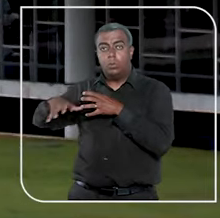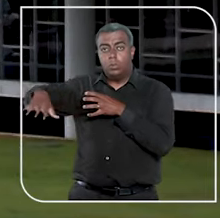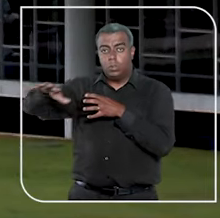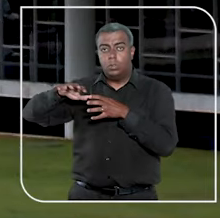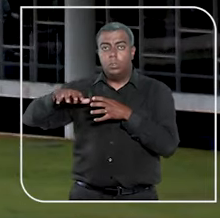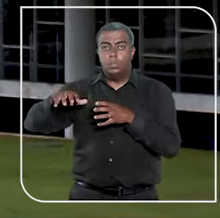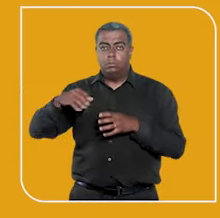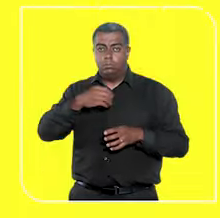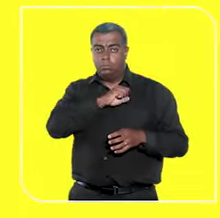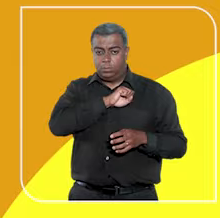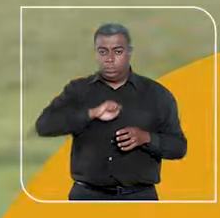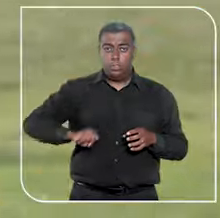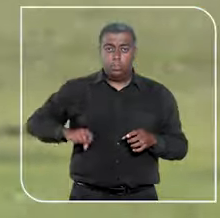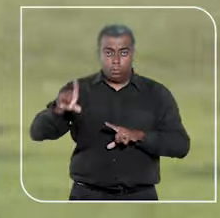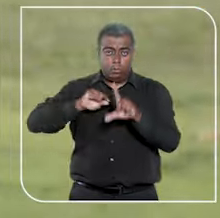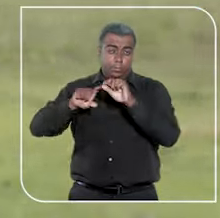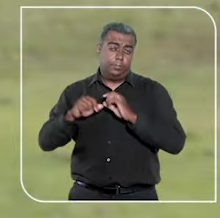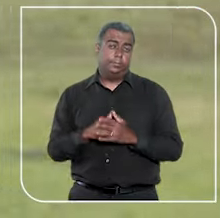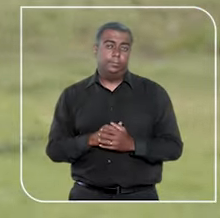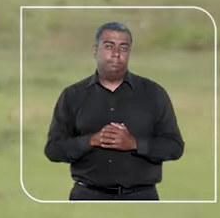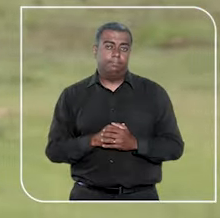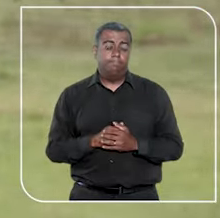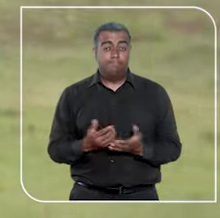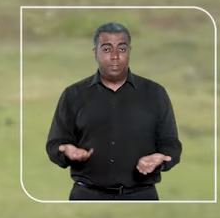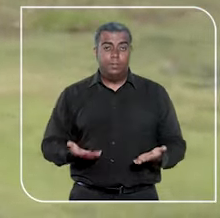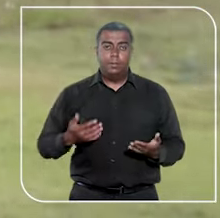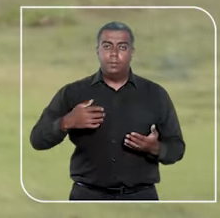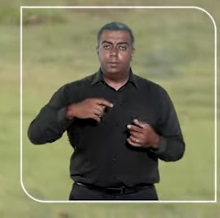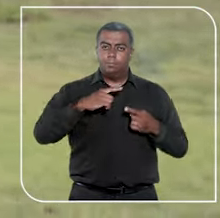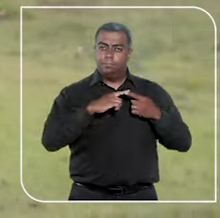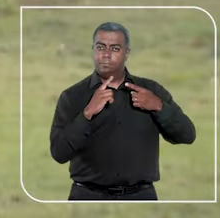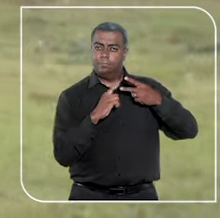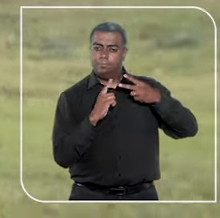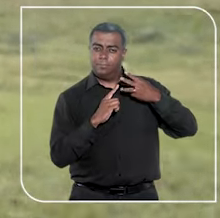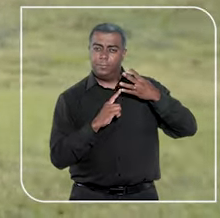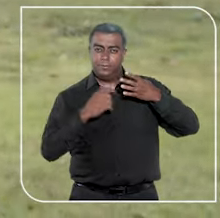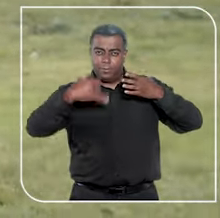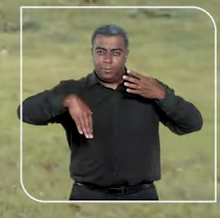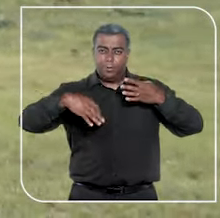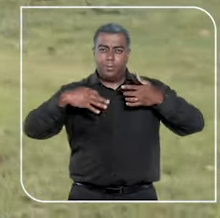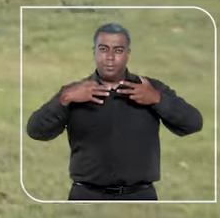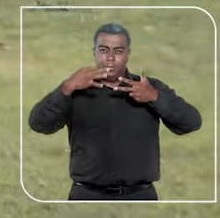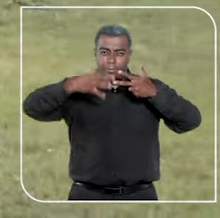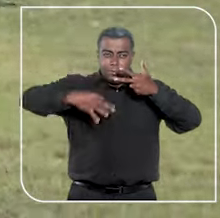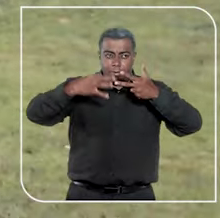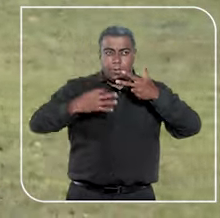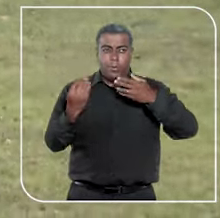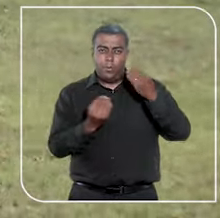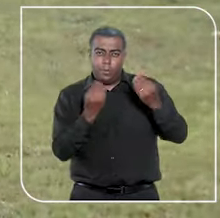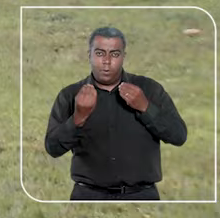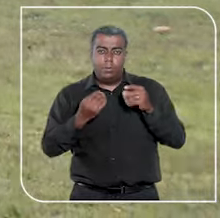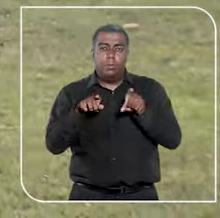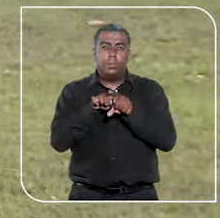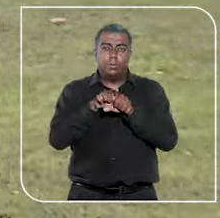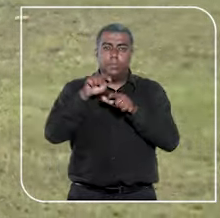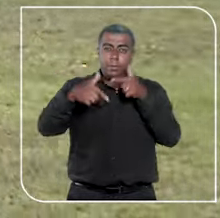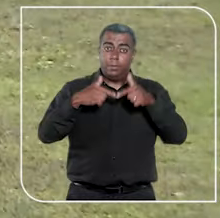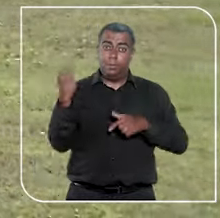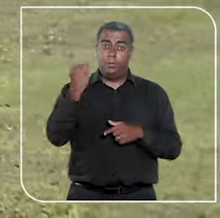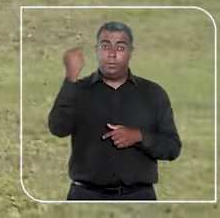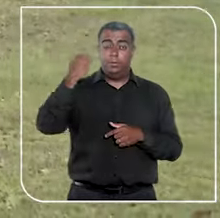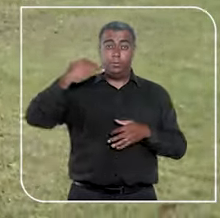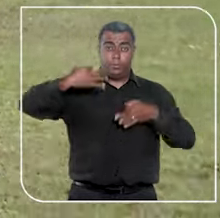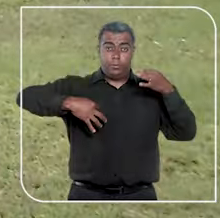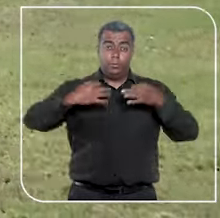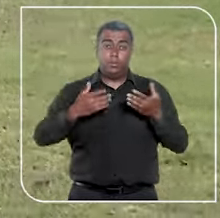absoluta do Senado. Depois de nos acompanhar nestes quatro episódios sobre o poder judiciário e as funções essenciais da justiça,